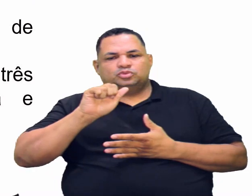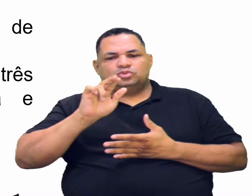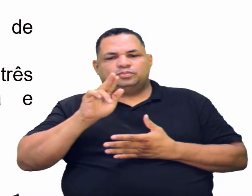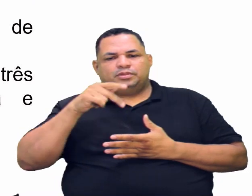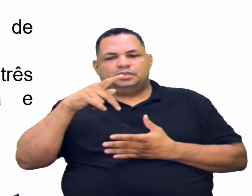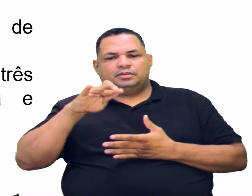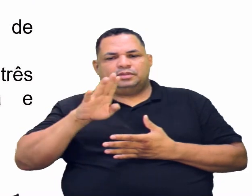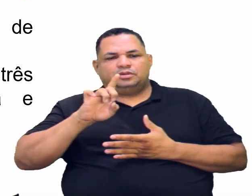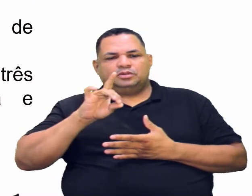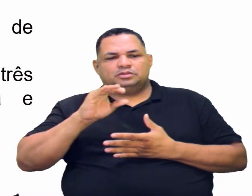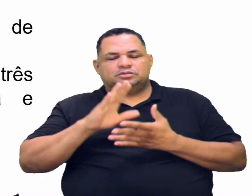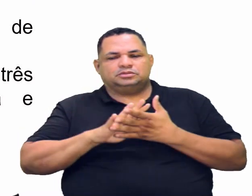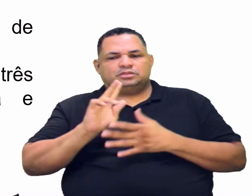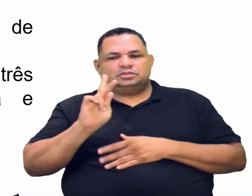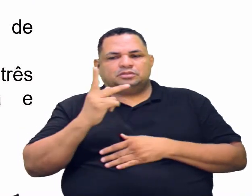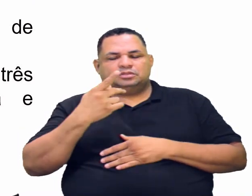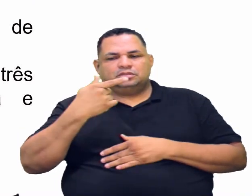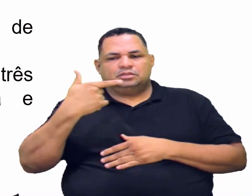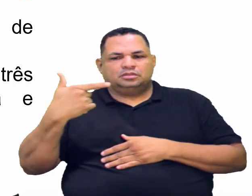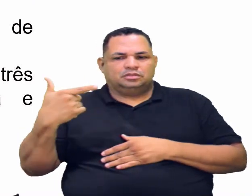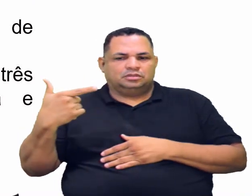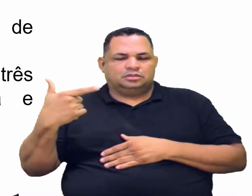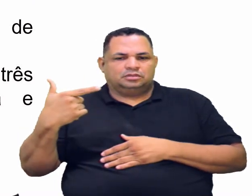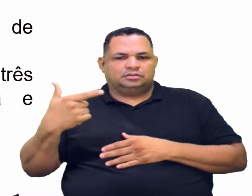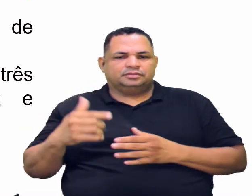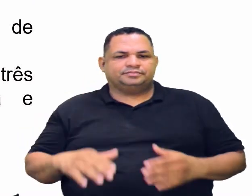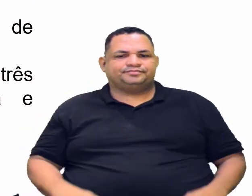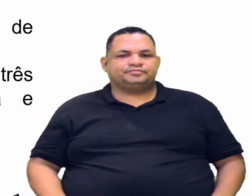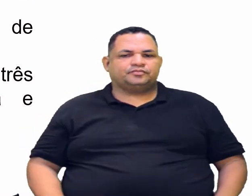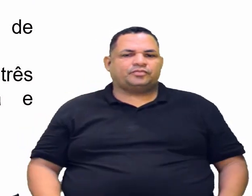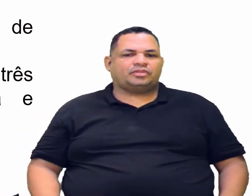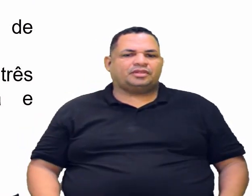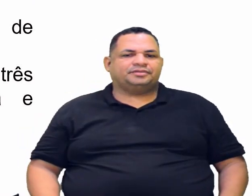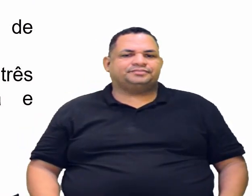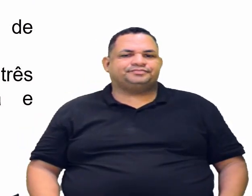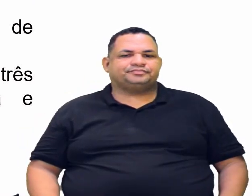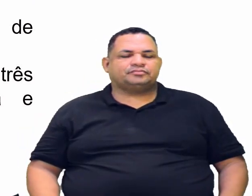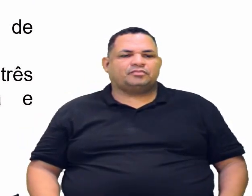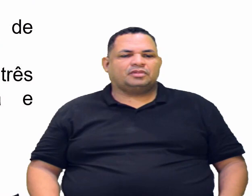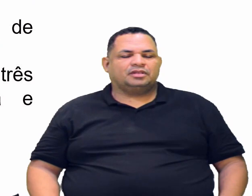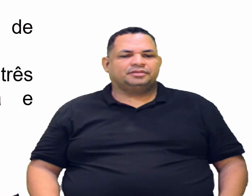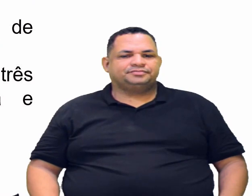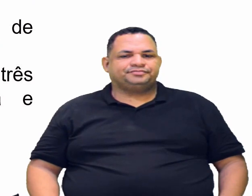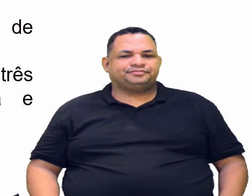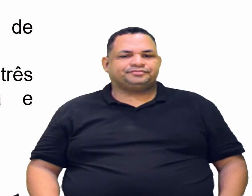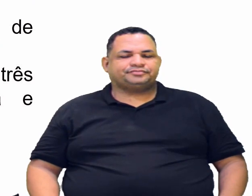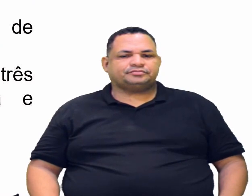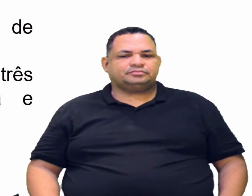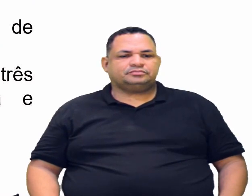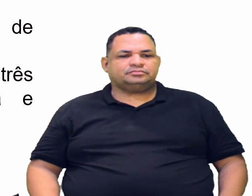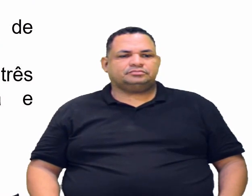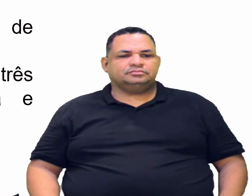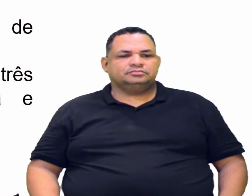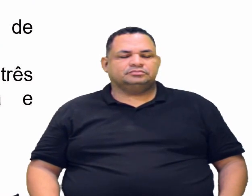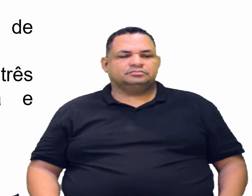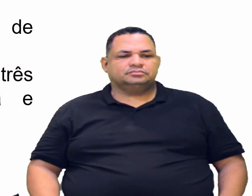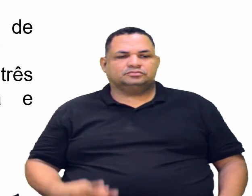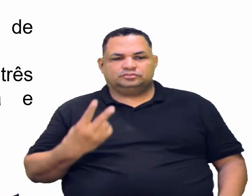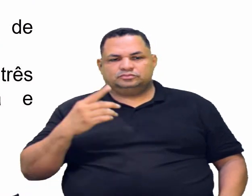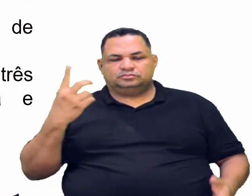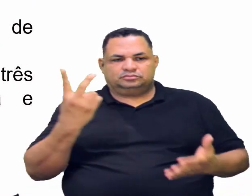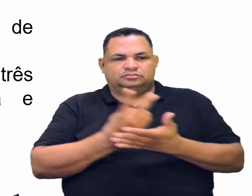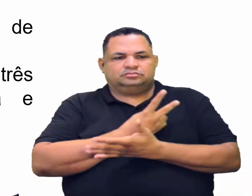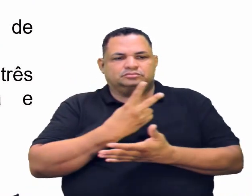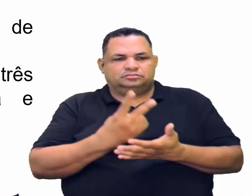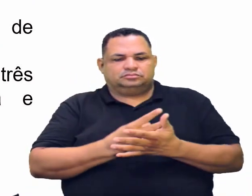hidrogênio. Não é um superperóxido, mas é um peróxido. Mas, de todo modo, a 2 está errada.